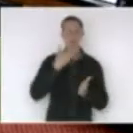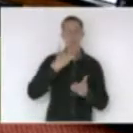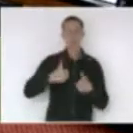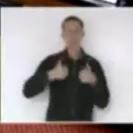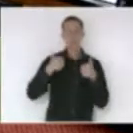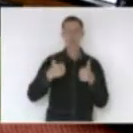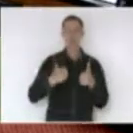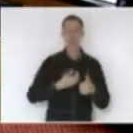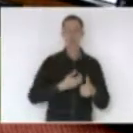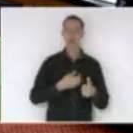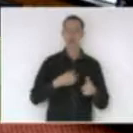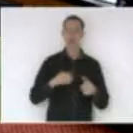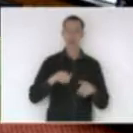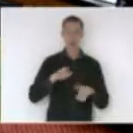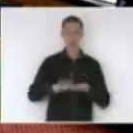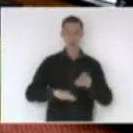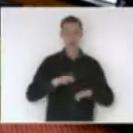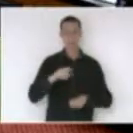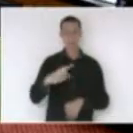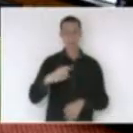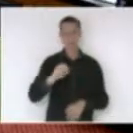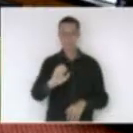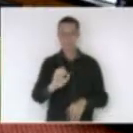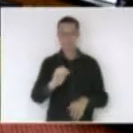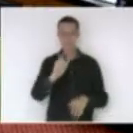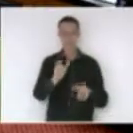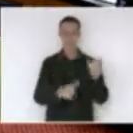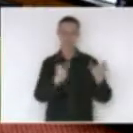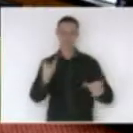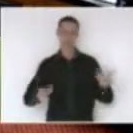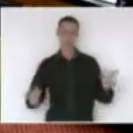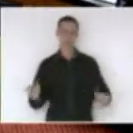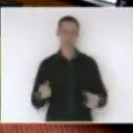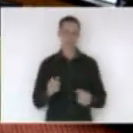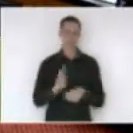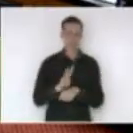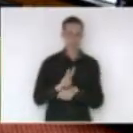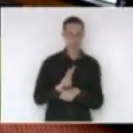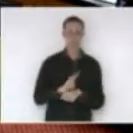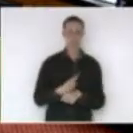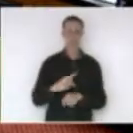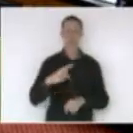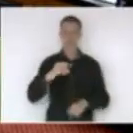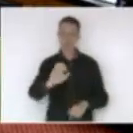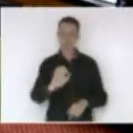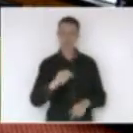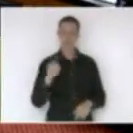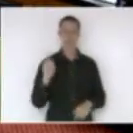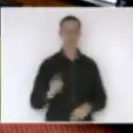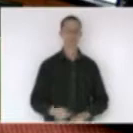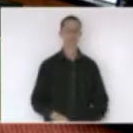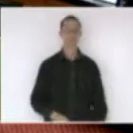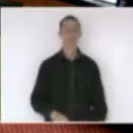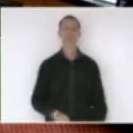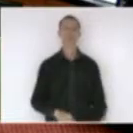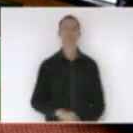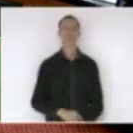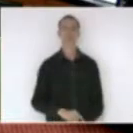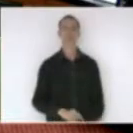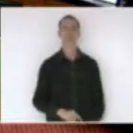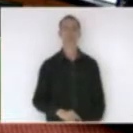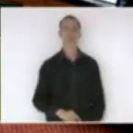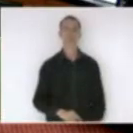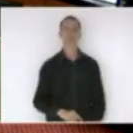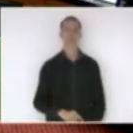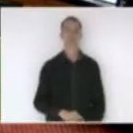certeza, o deputado Titão que acompanhou juntamente conosco a discussão desse projeto, ele também que já fez